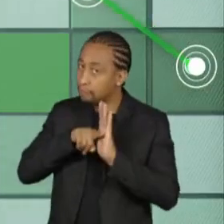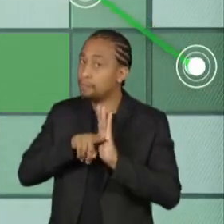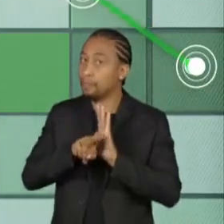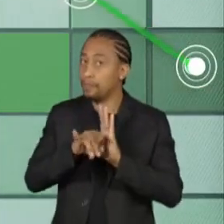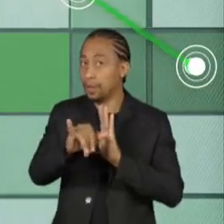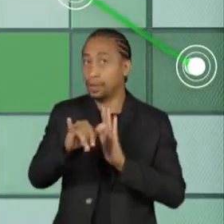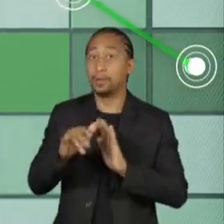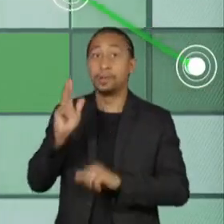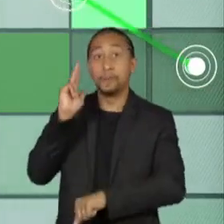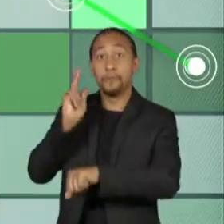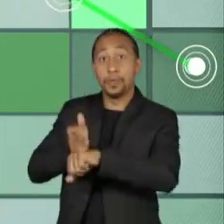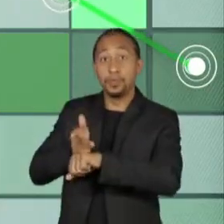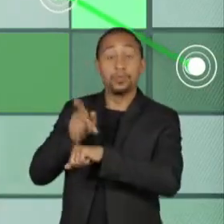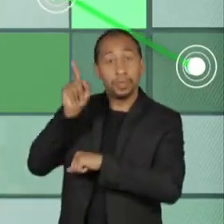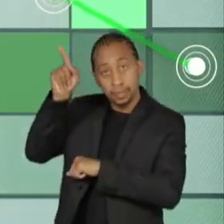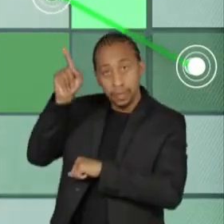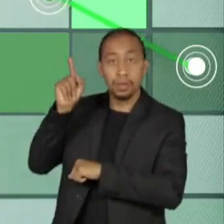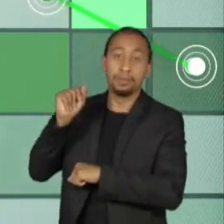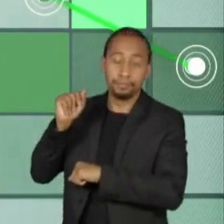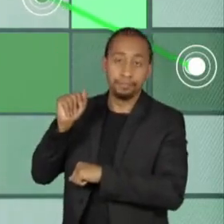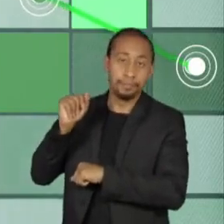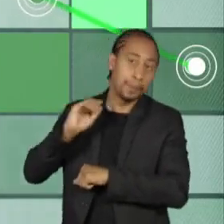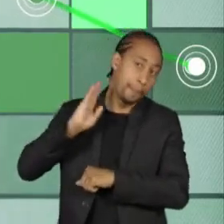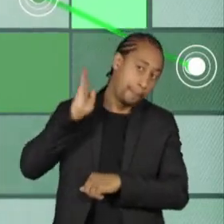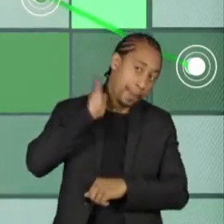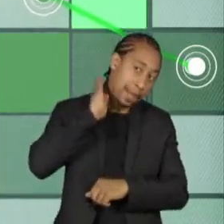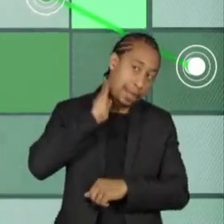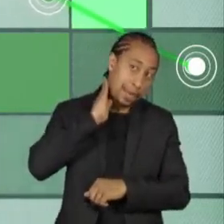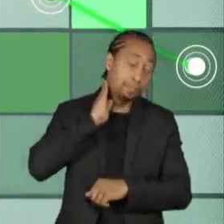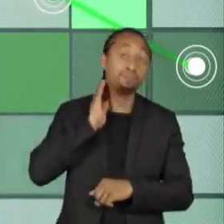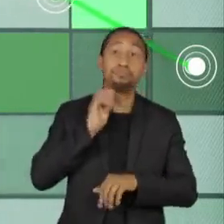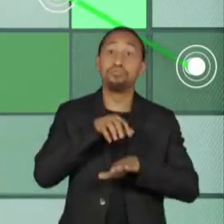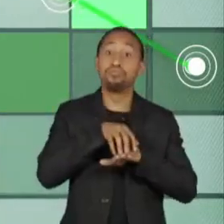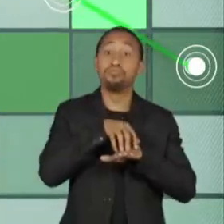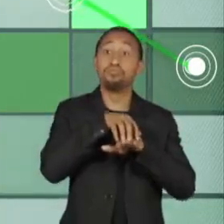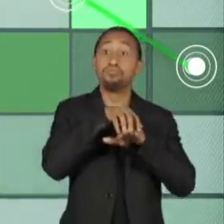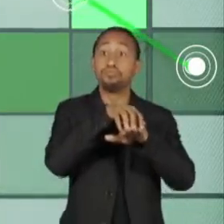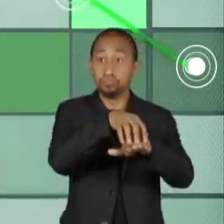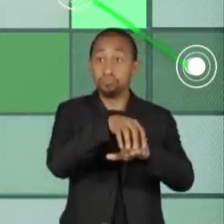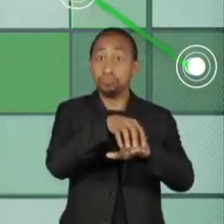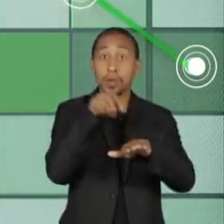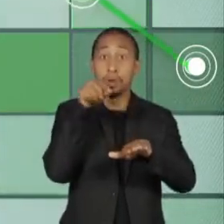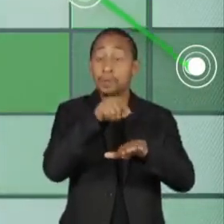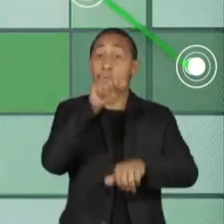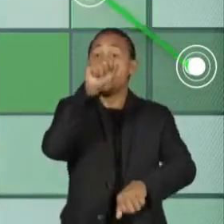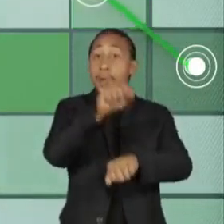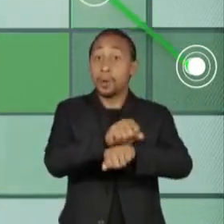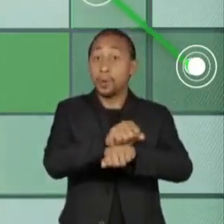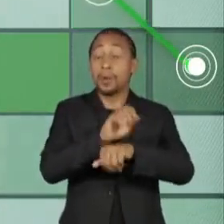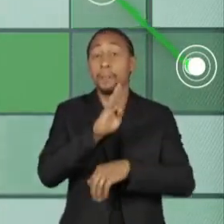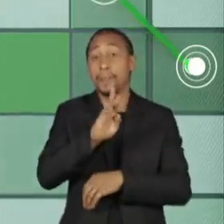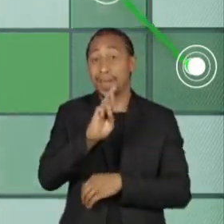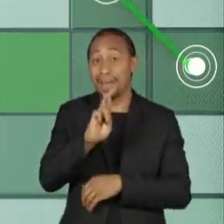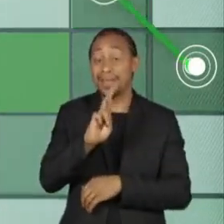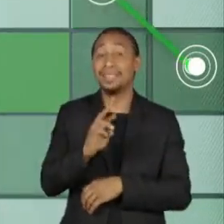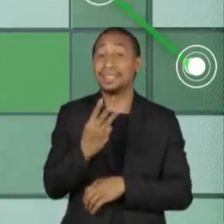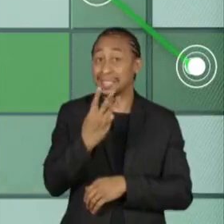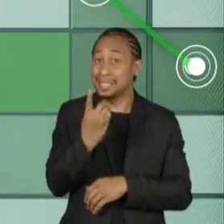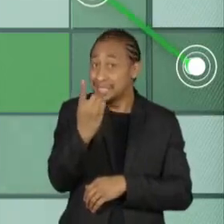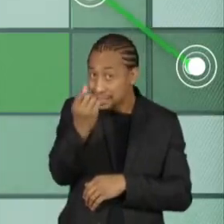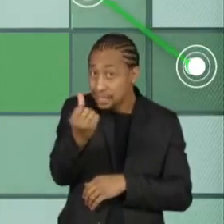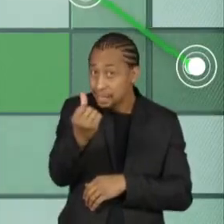Benevides, no Pará, um coletivo foi parado na BR-316. Segundo a polícia, o transporte tinha